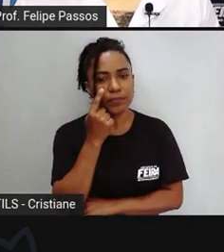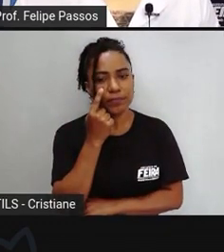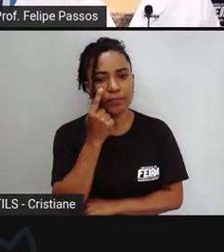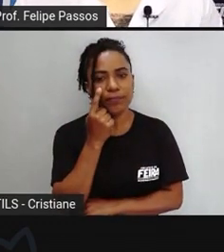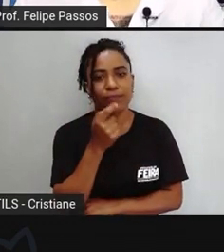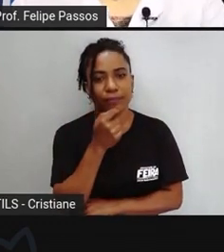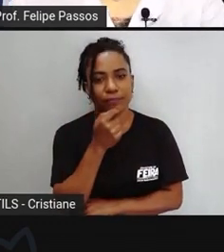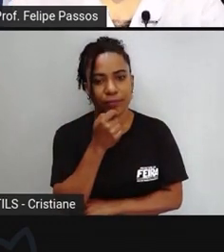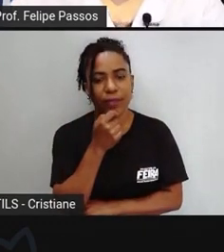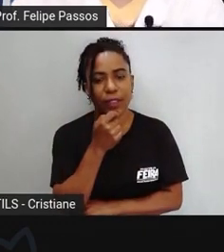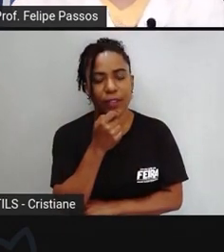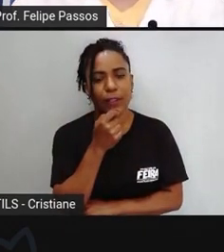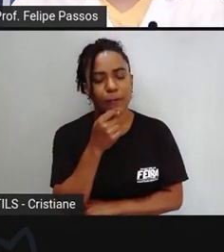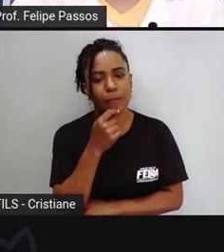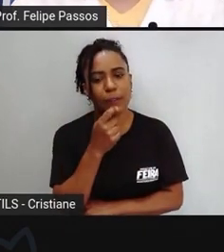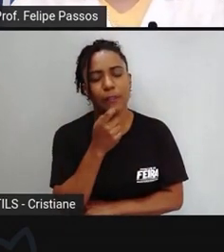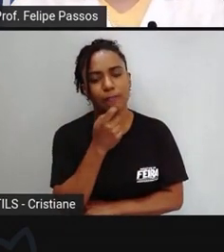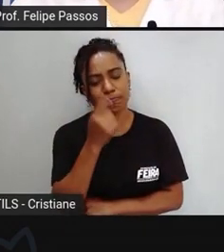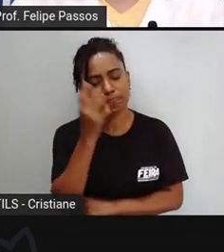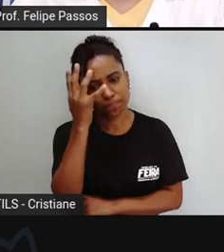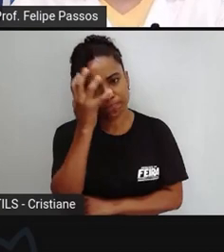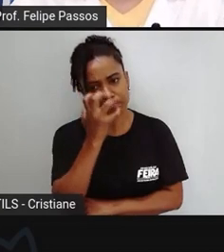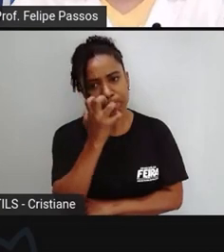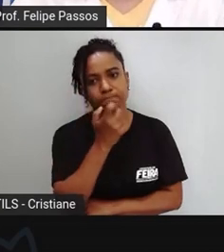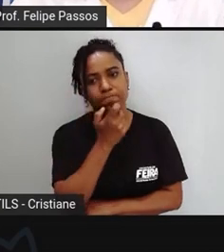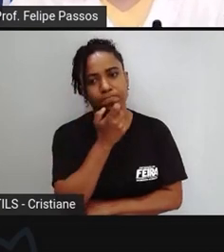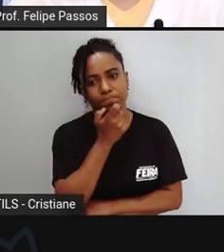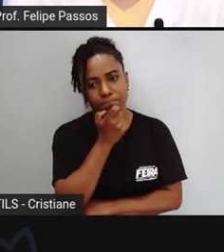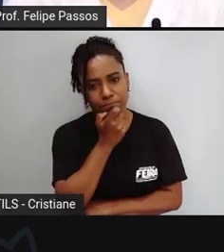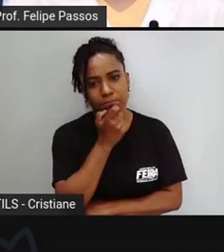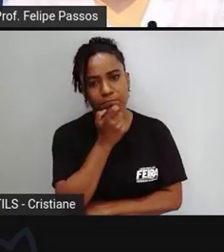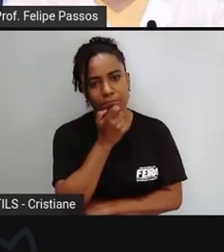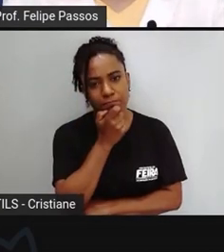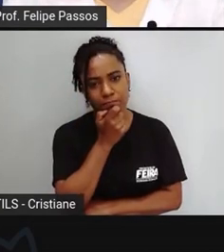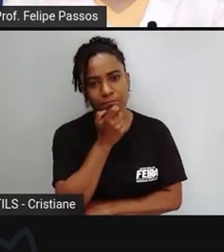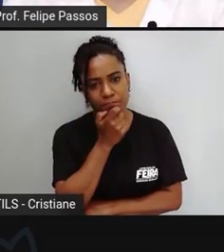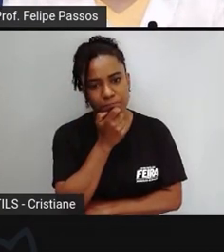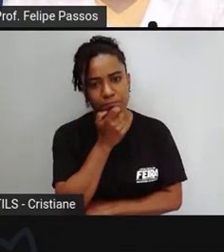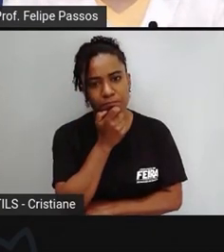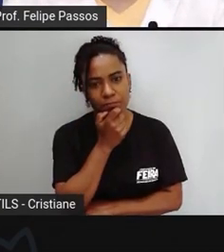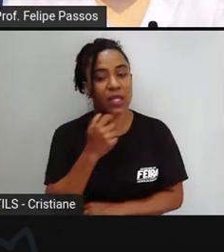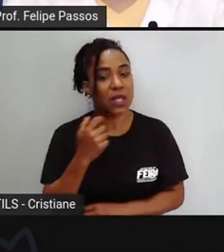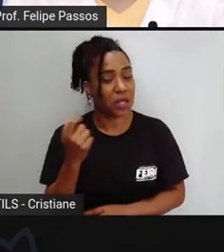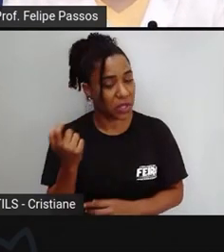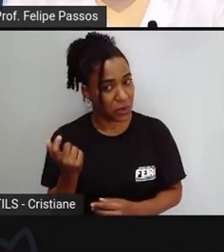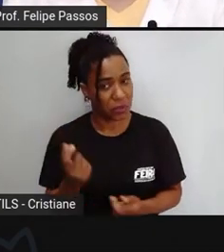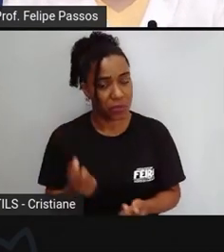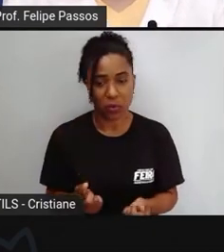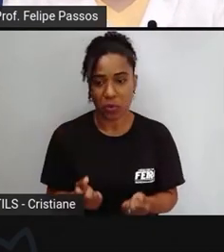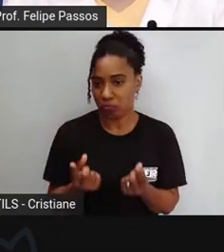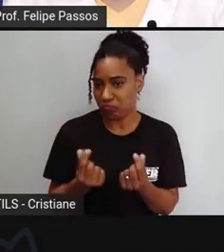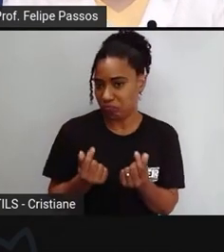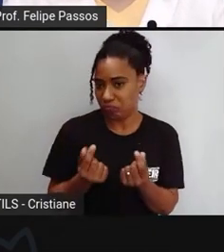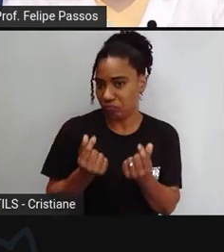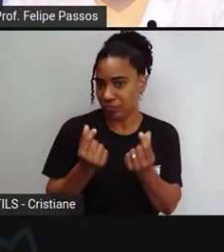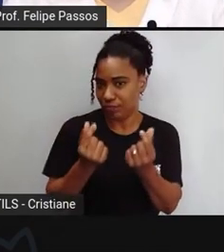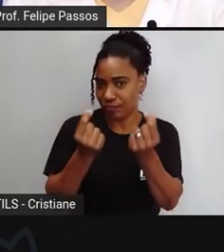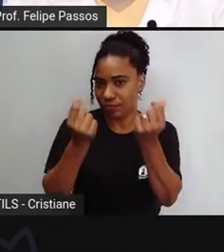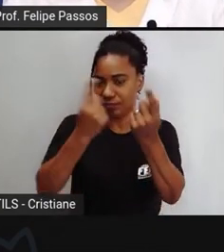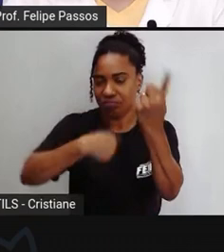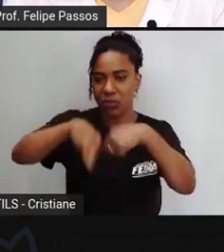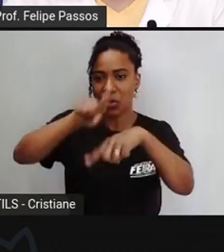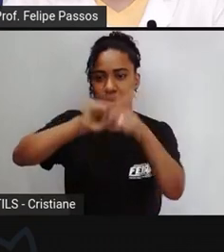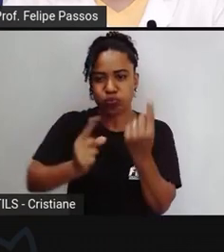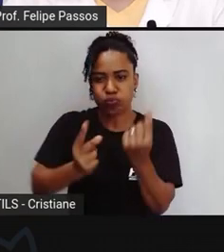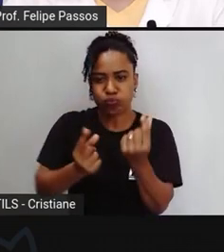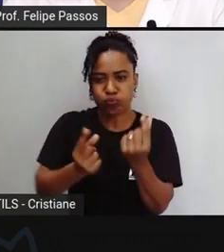séria, disse acho que vou ficar milionário, vou vir para a Feira de